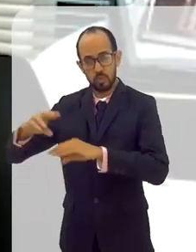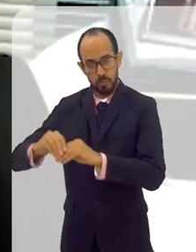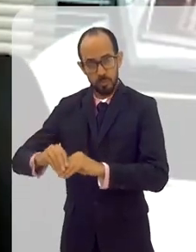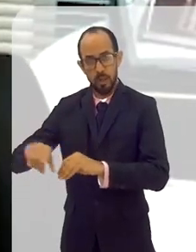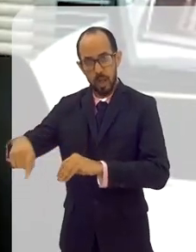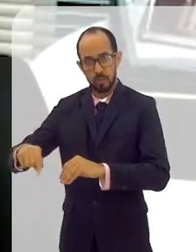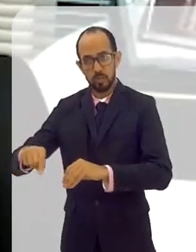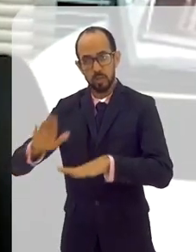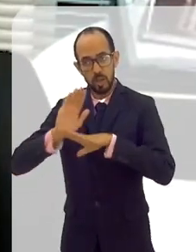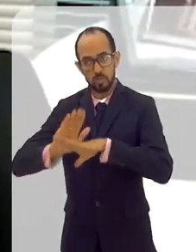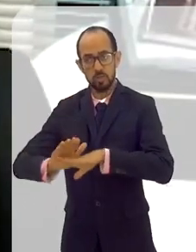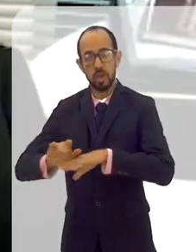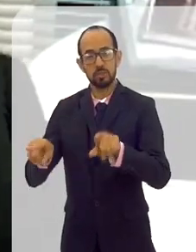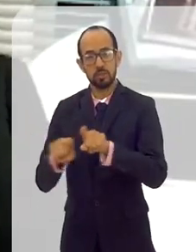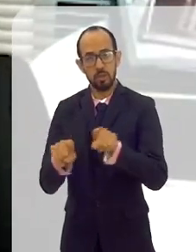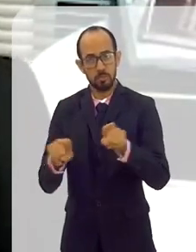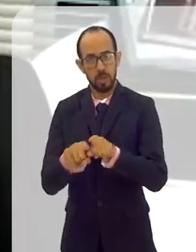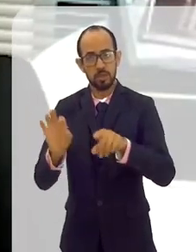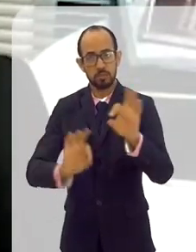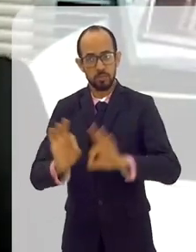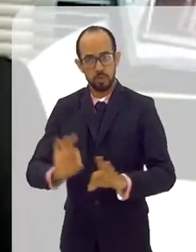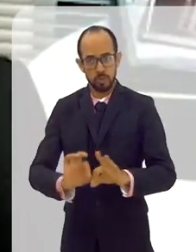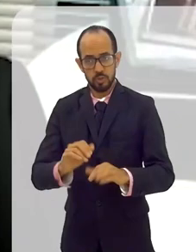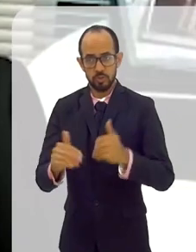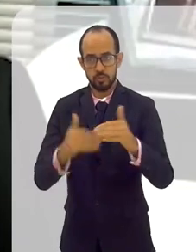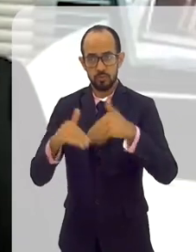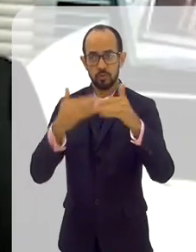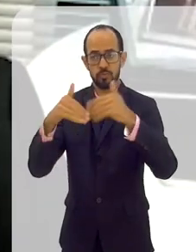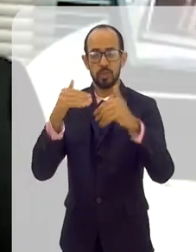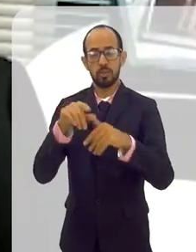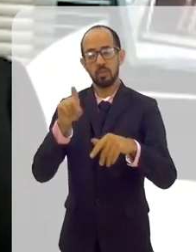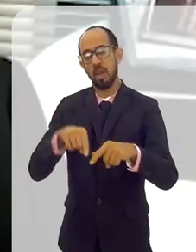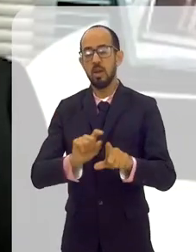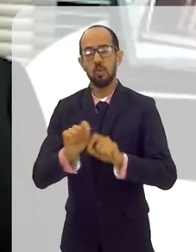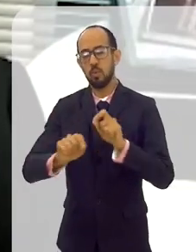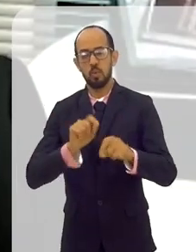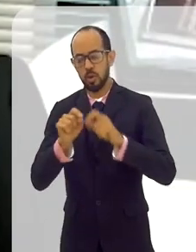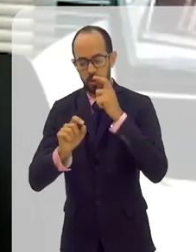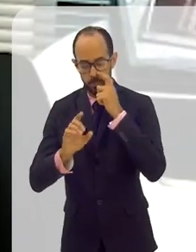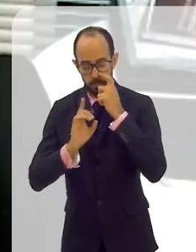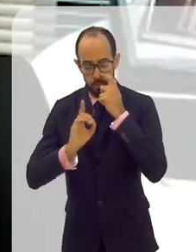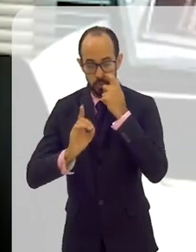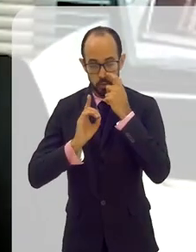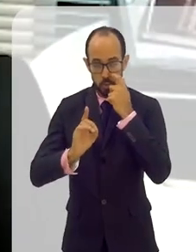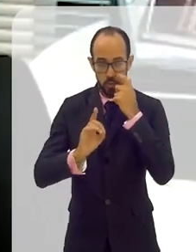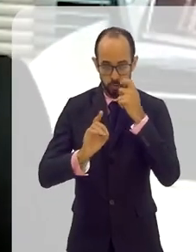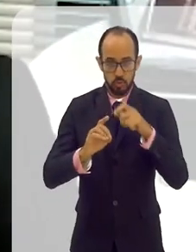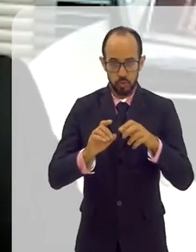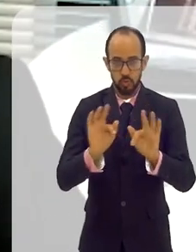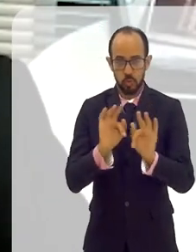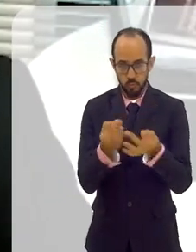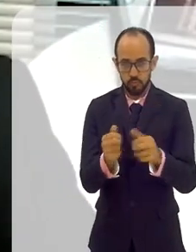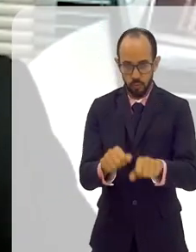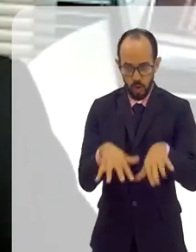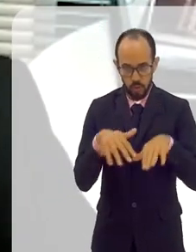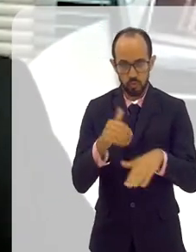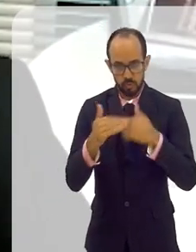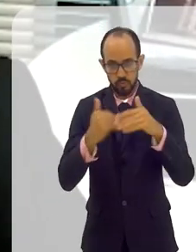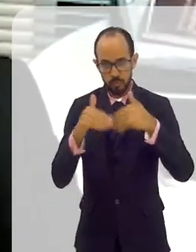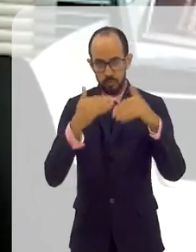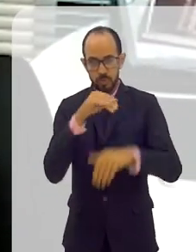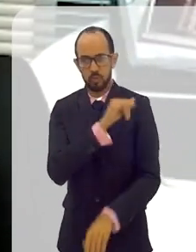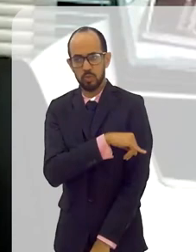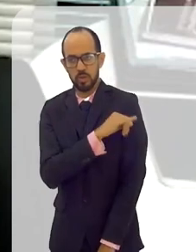precisamos ser mais valorizados e contribuir nesse projeto de desenvolvimento que é discutido no Fórum de